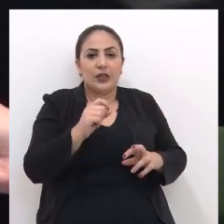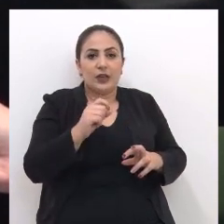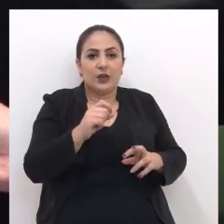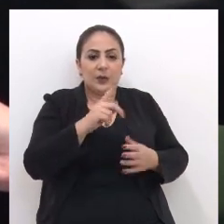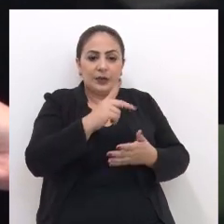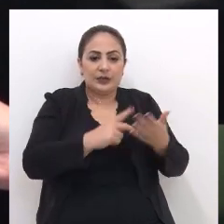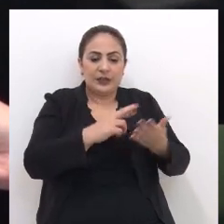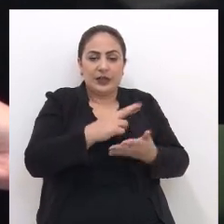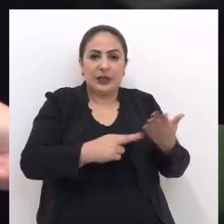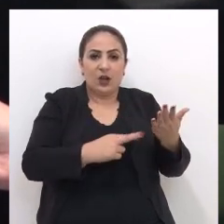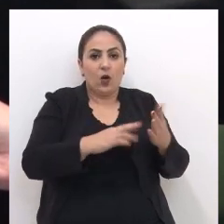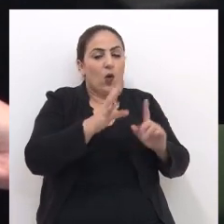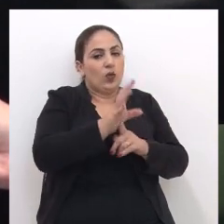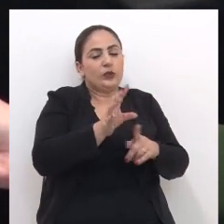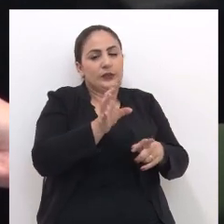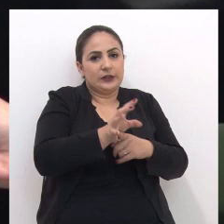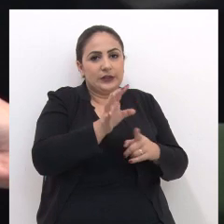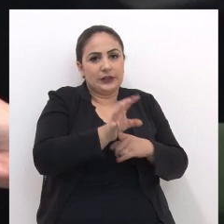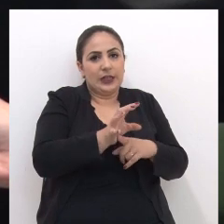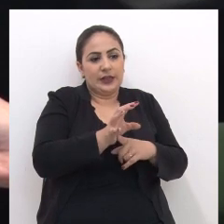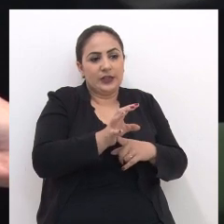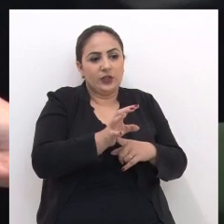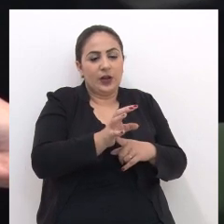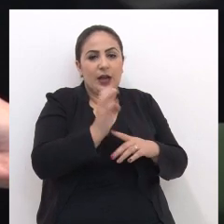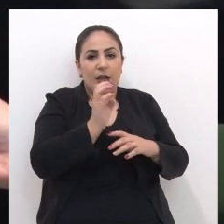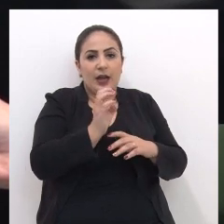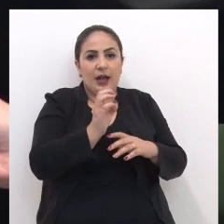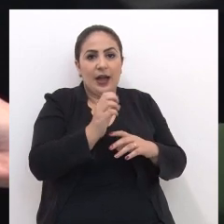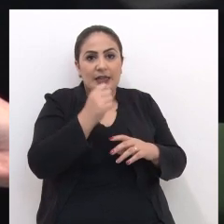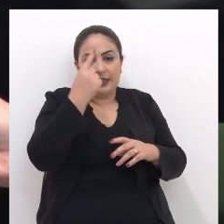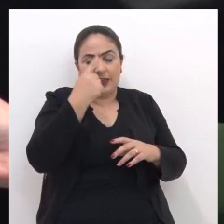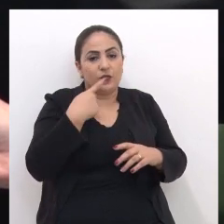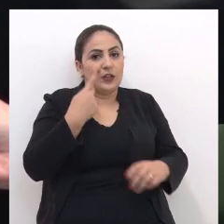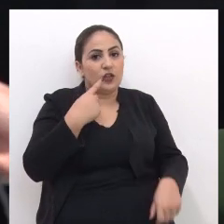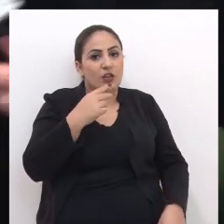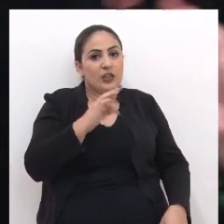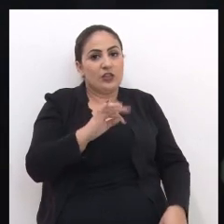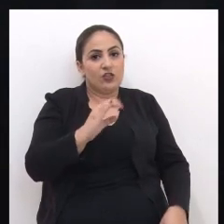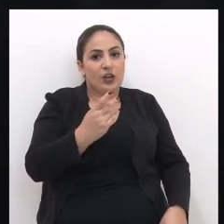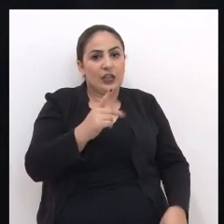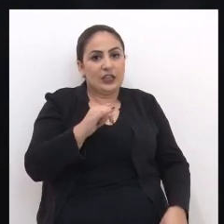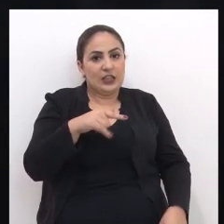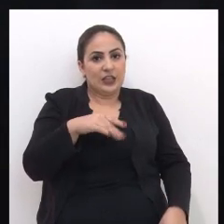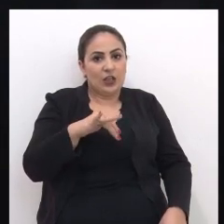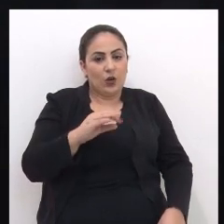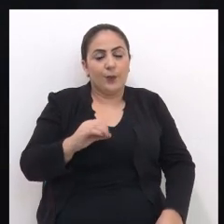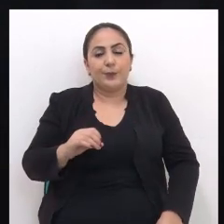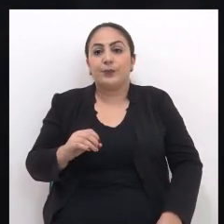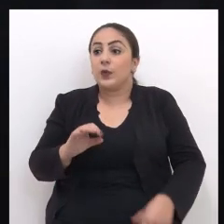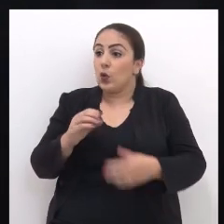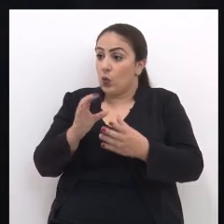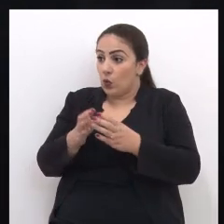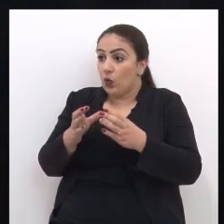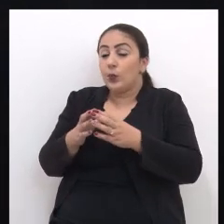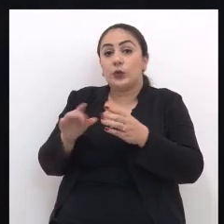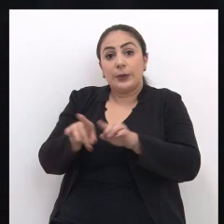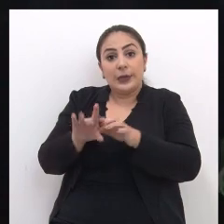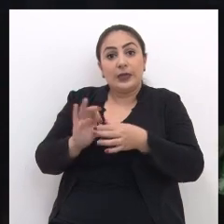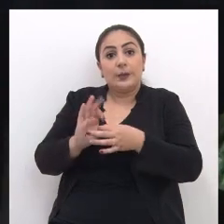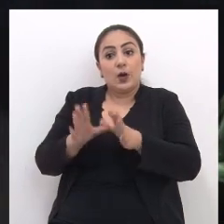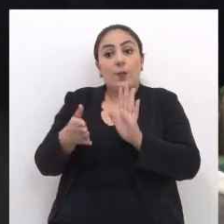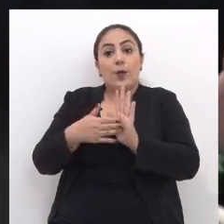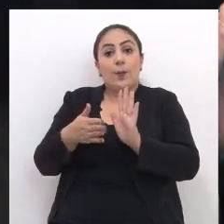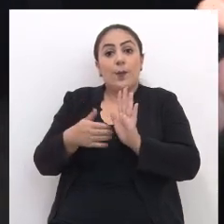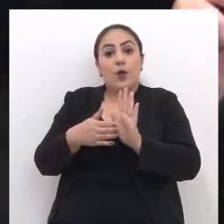seja, pelo parecer contrário A iniciativa do vereador Tiaquim E o grupo, ele também deliberou Vereador,